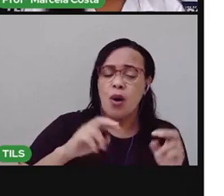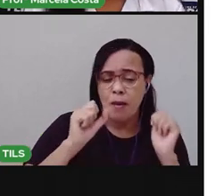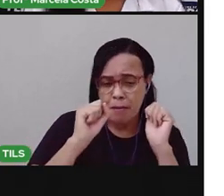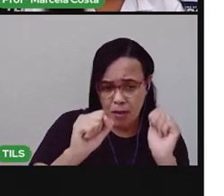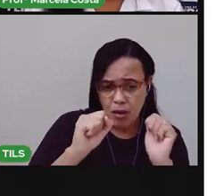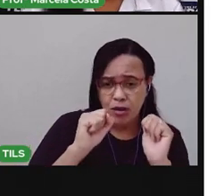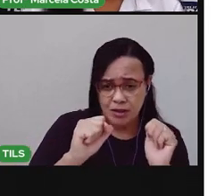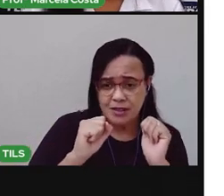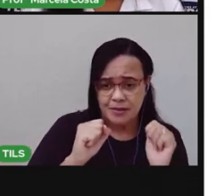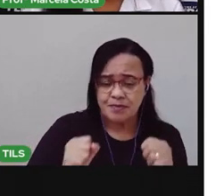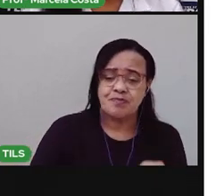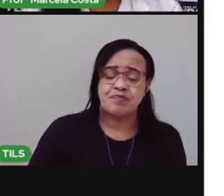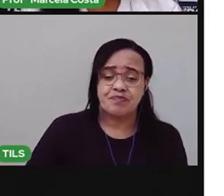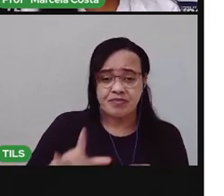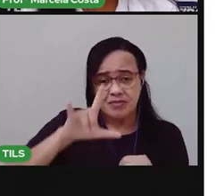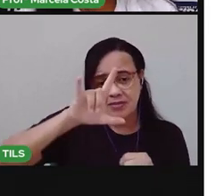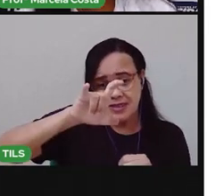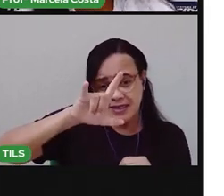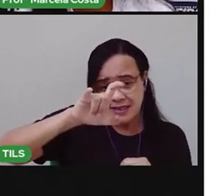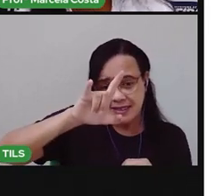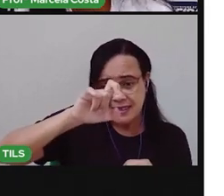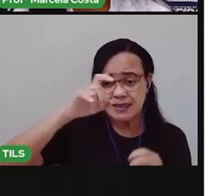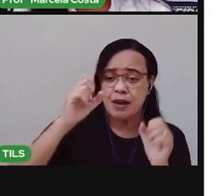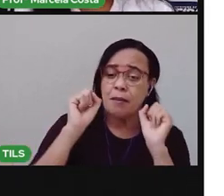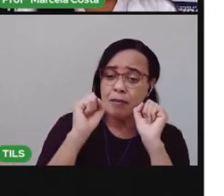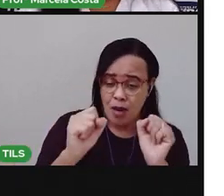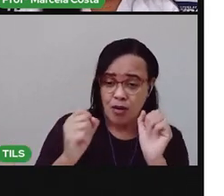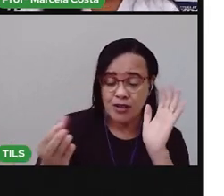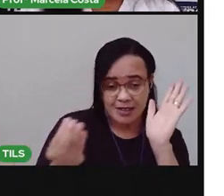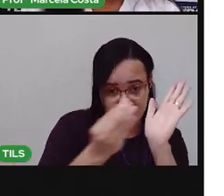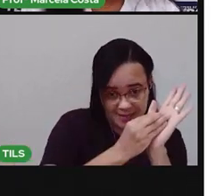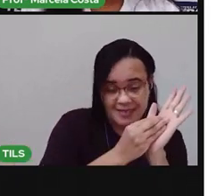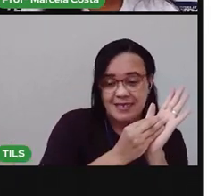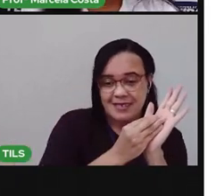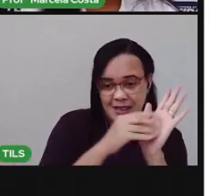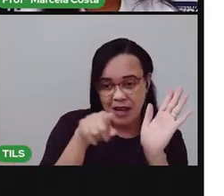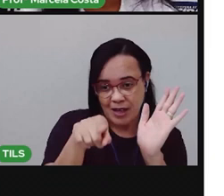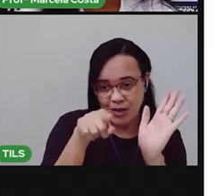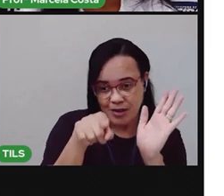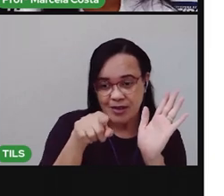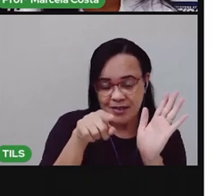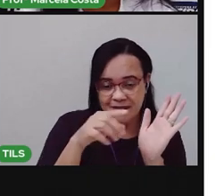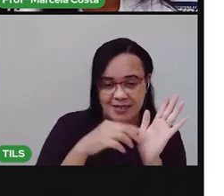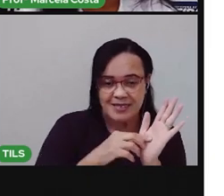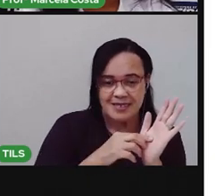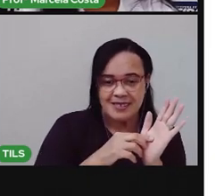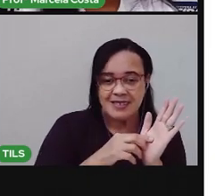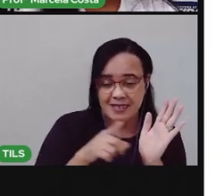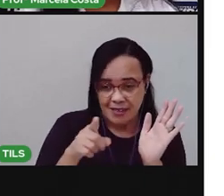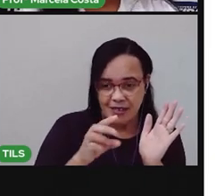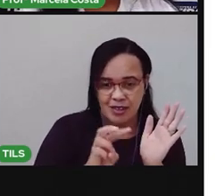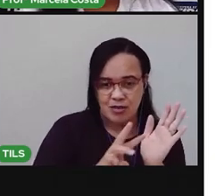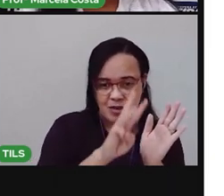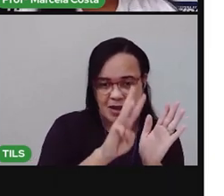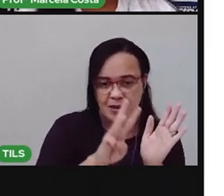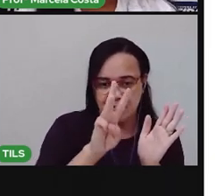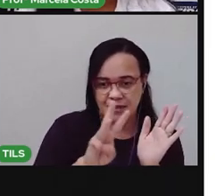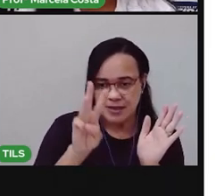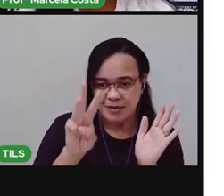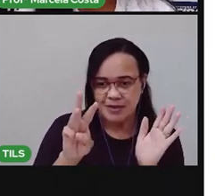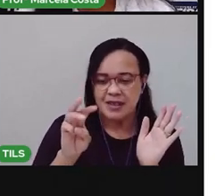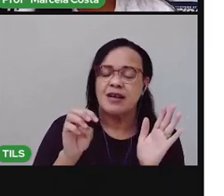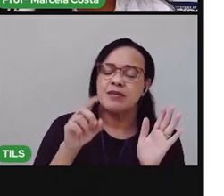marcando o Instagram da Secretaria Municipal de Educação, que é esse arroba aí, o endereço eletrônico, arroba